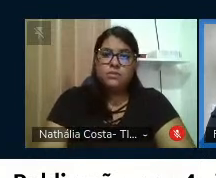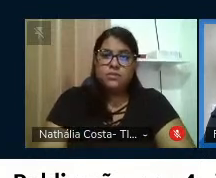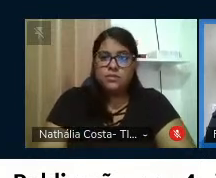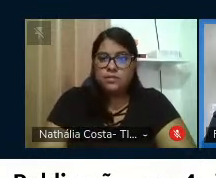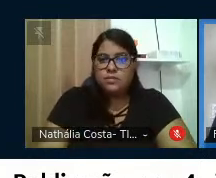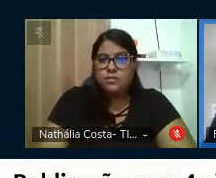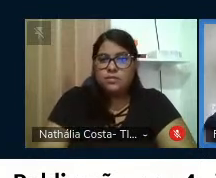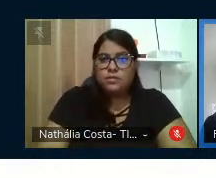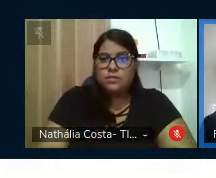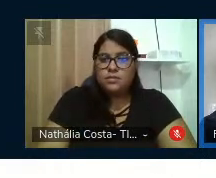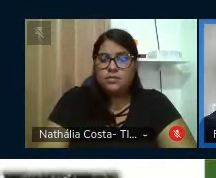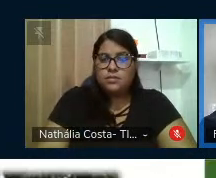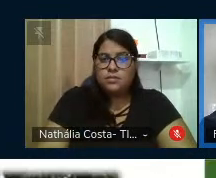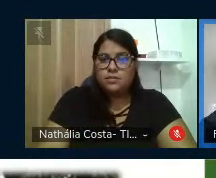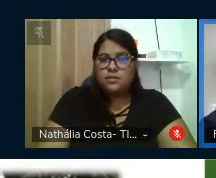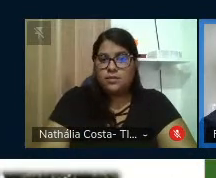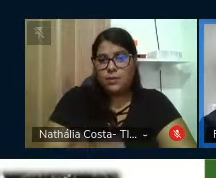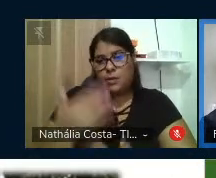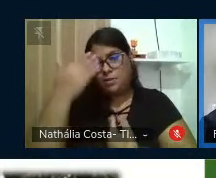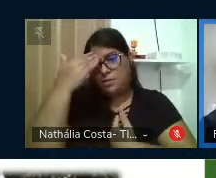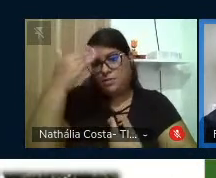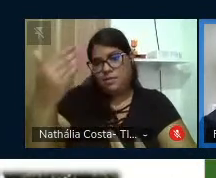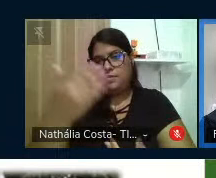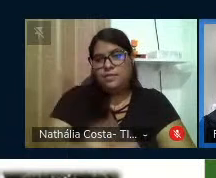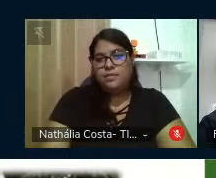então, muito obrigado, acho que é ela agora.